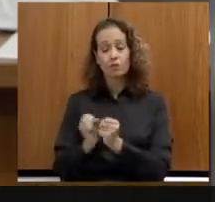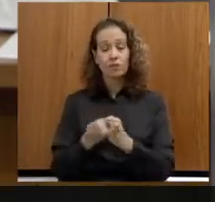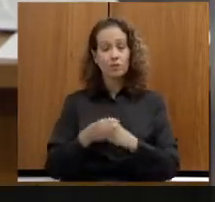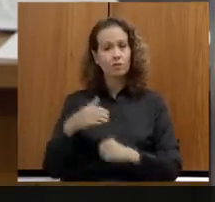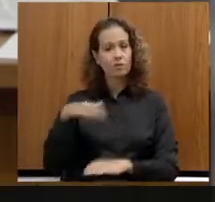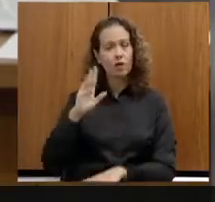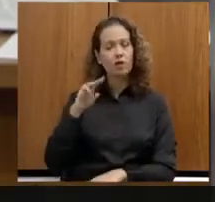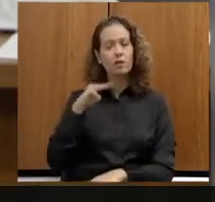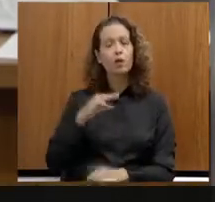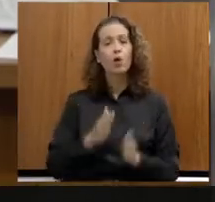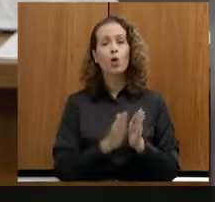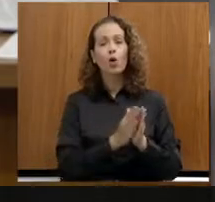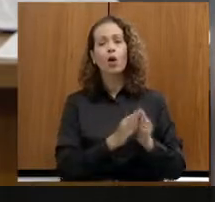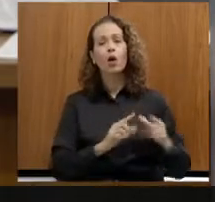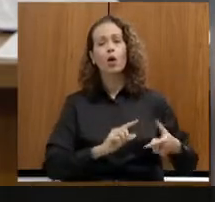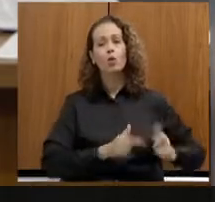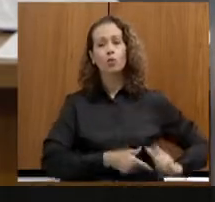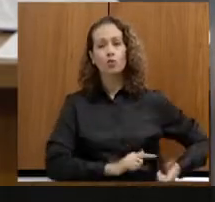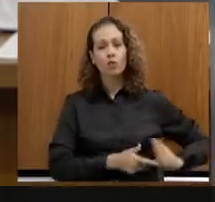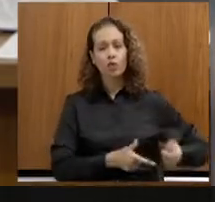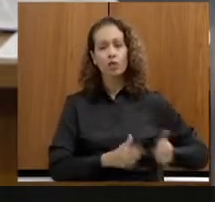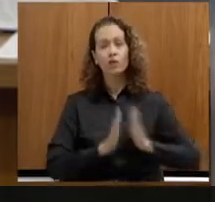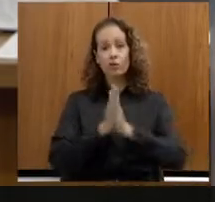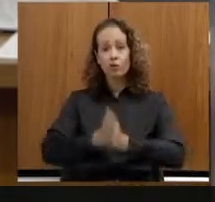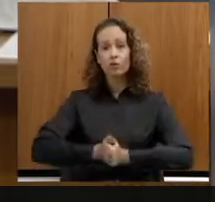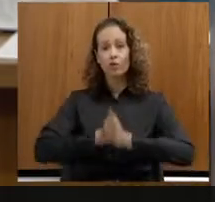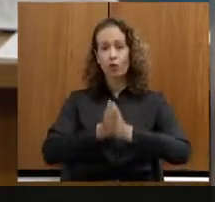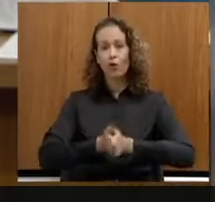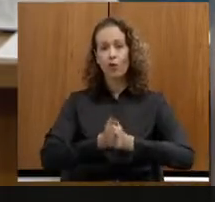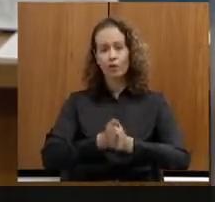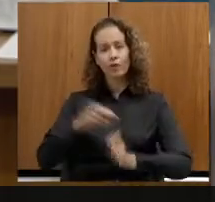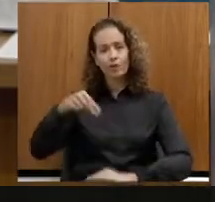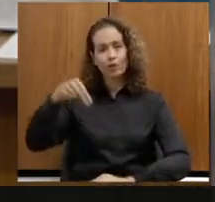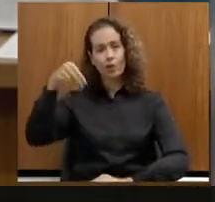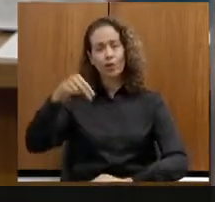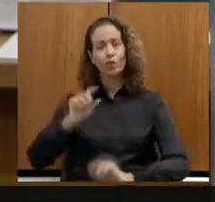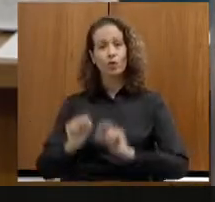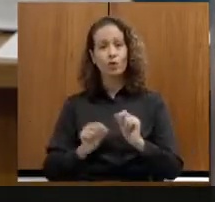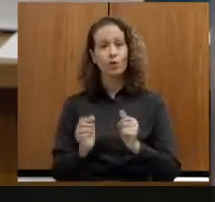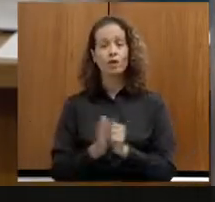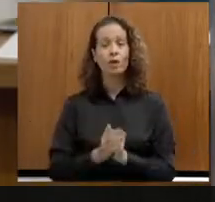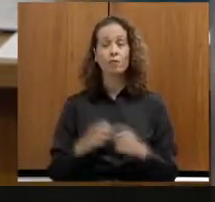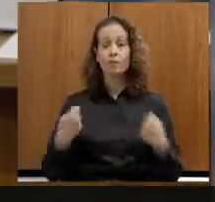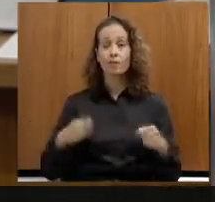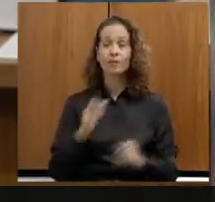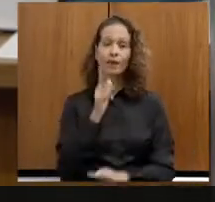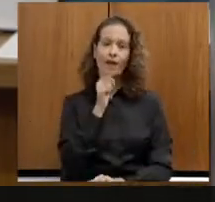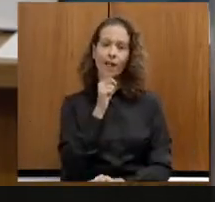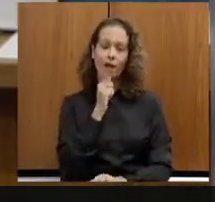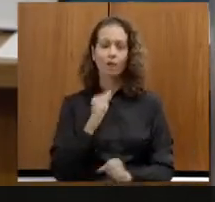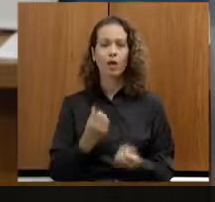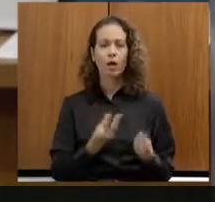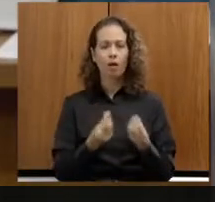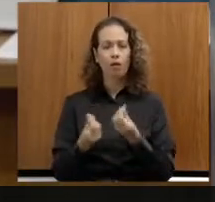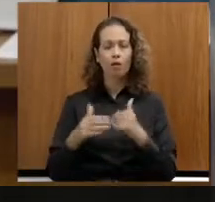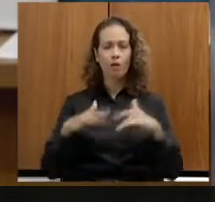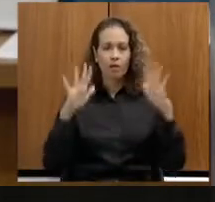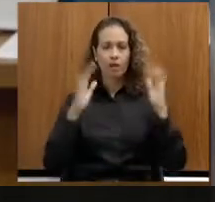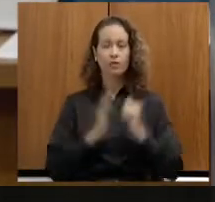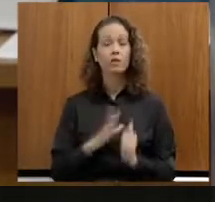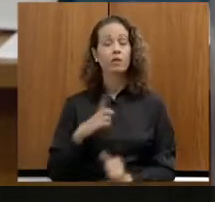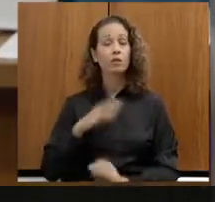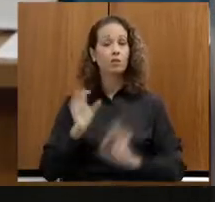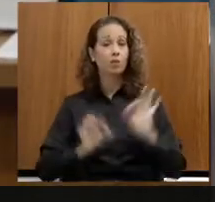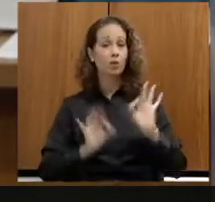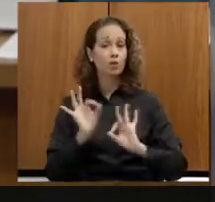Mucuri, Jequitinhão e Norte, nós estamos trabalhando muito o acesso à água de qualidade. Temos um projeto Raízes de Minas,